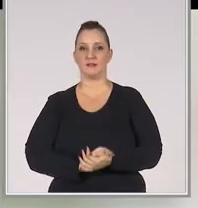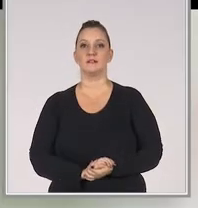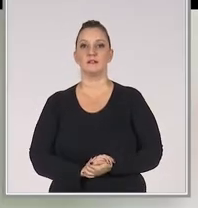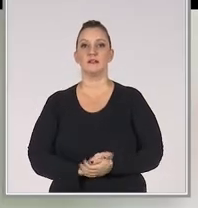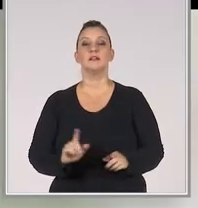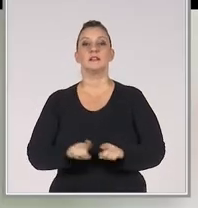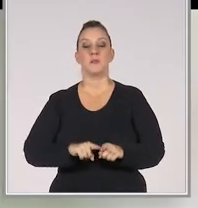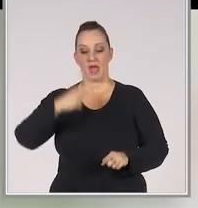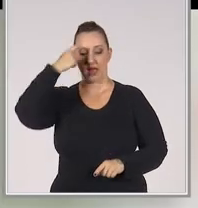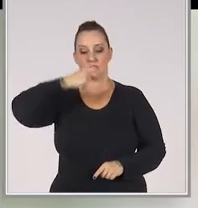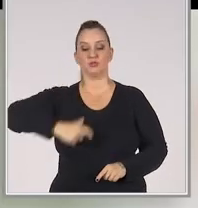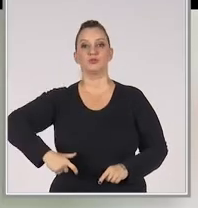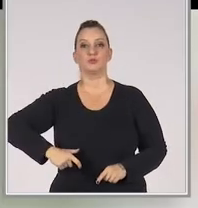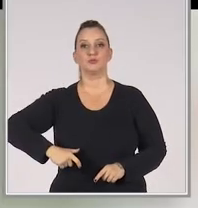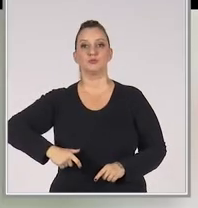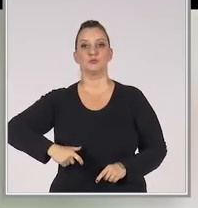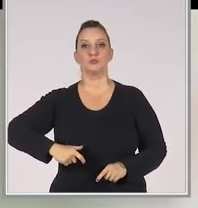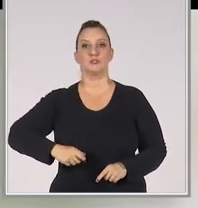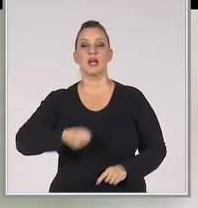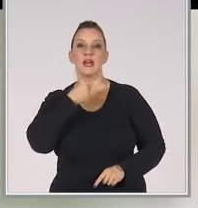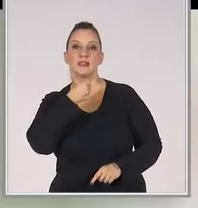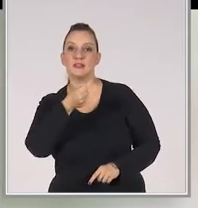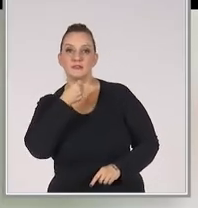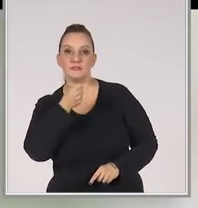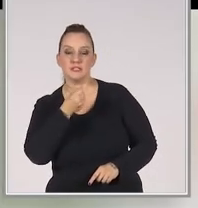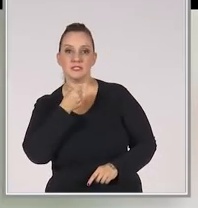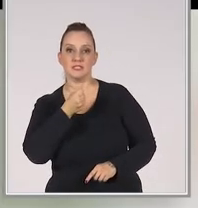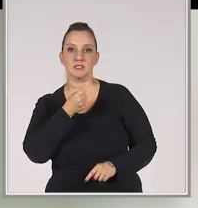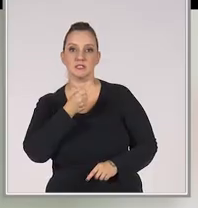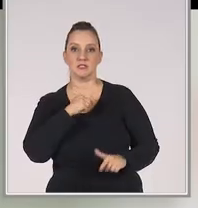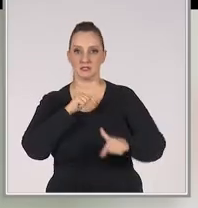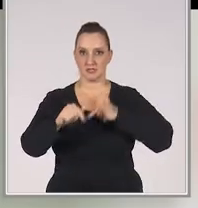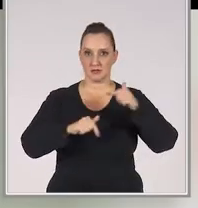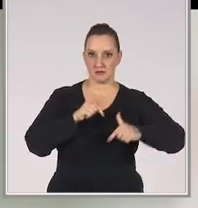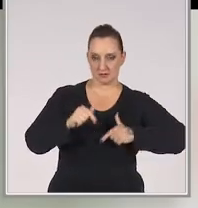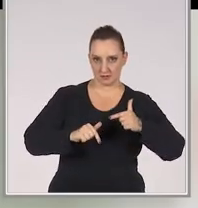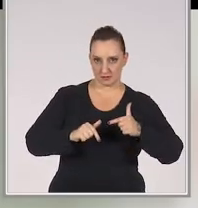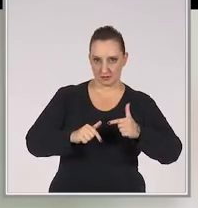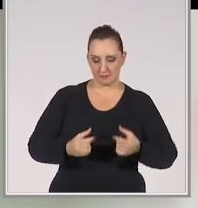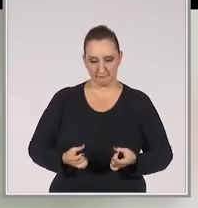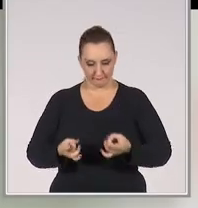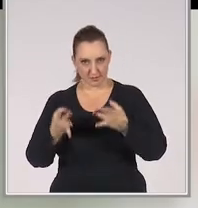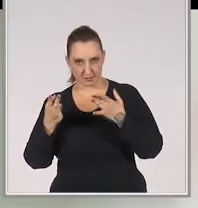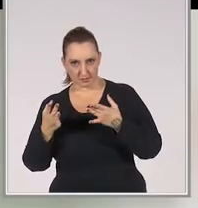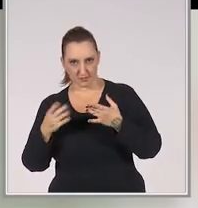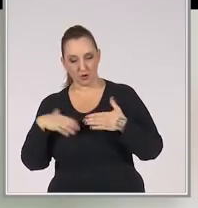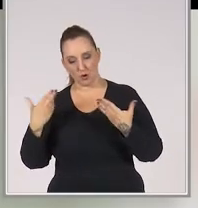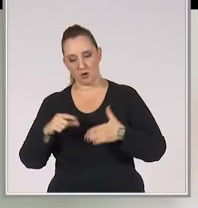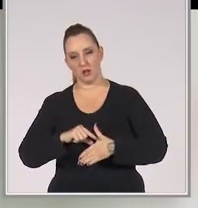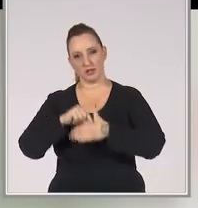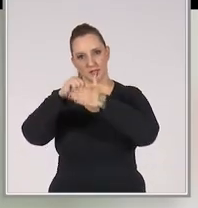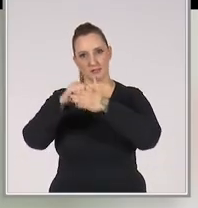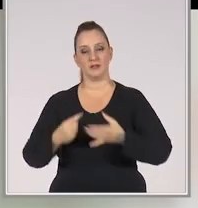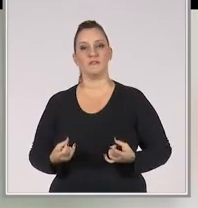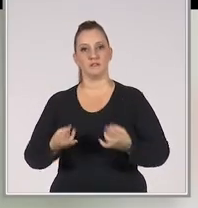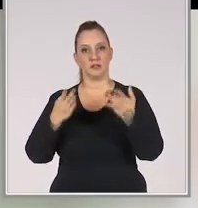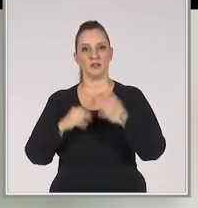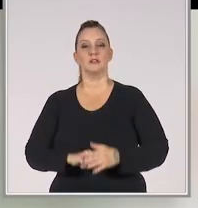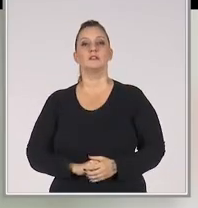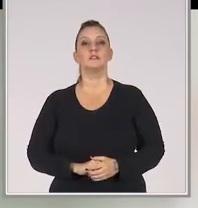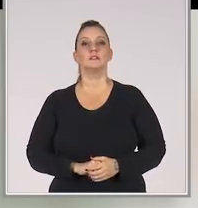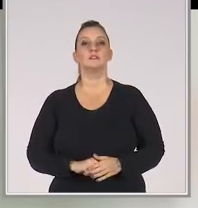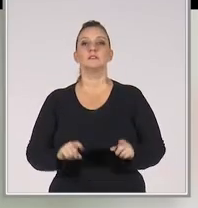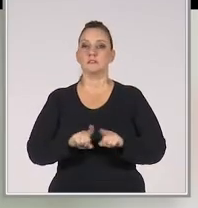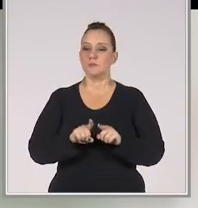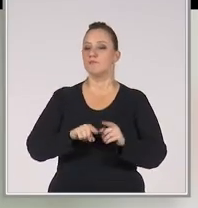E atitudes, também isso na entrevista, quando você entrevista um candidato a vendedor ou líder de vendas, também